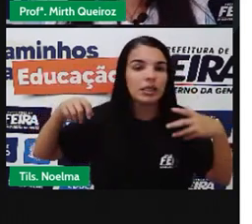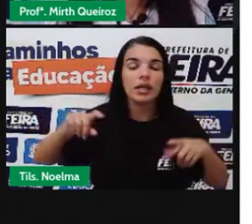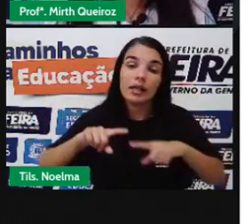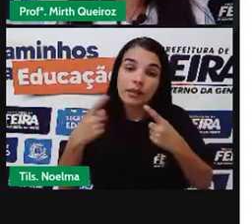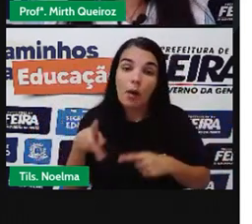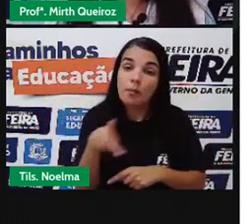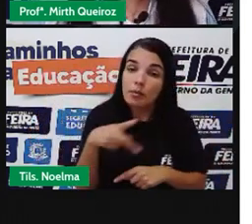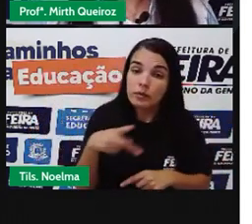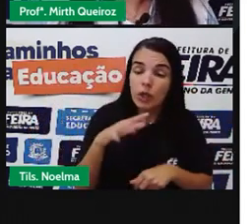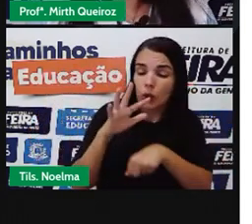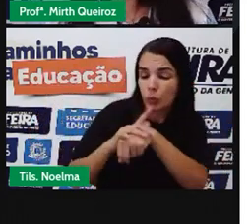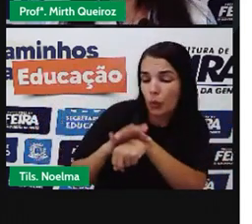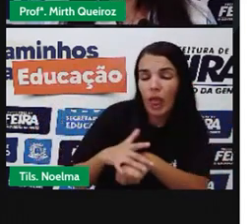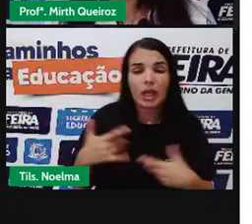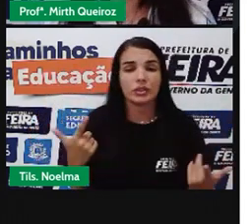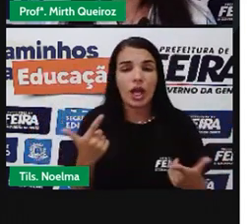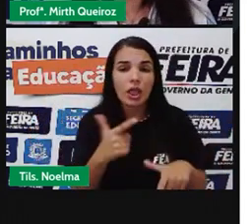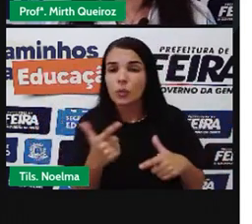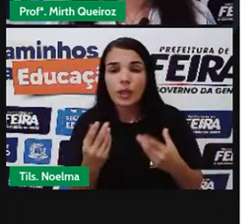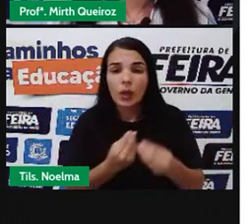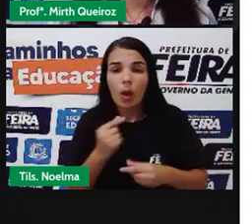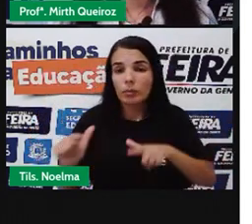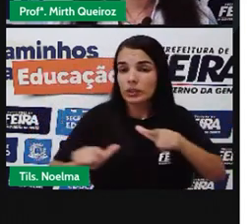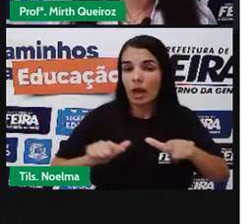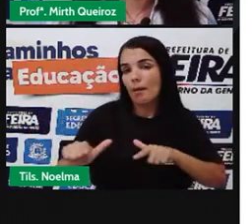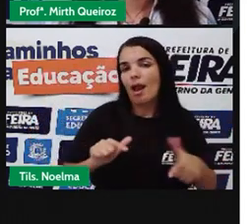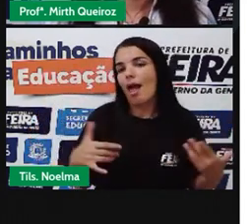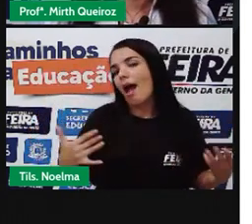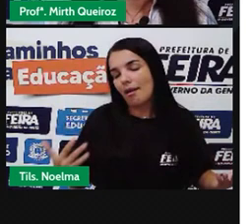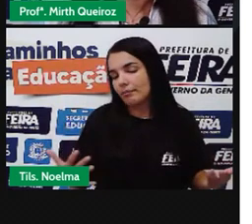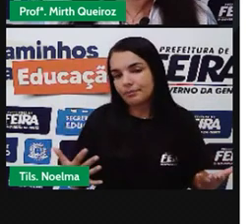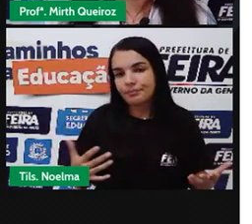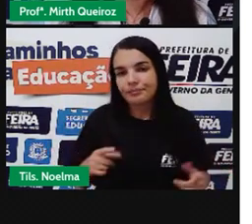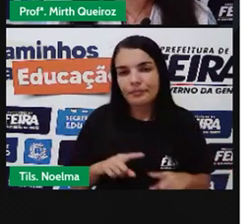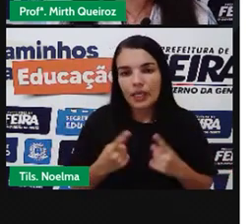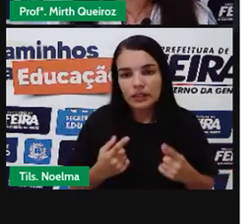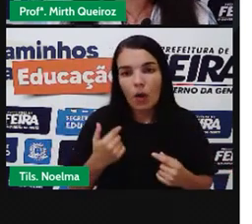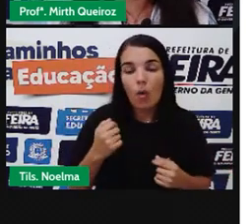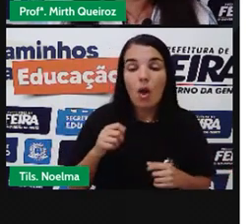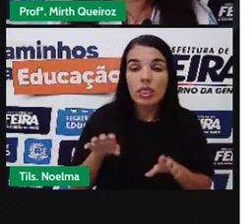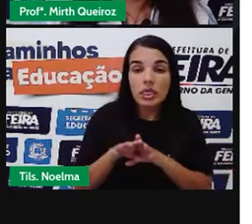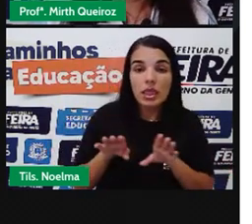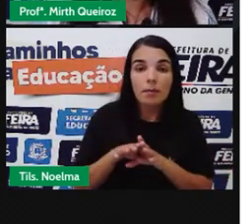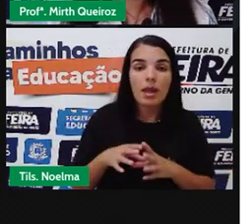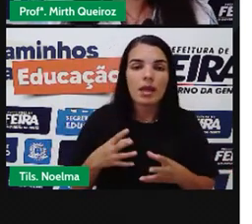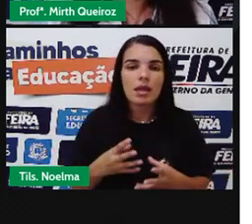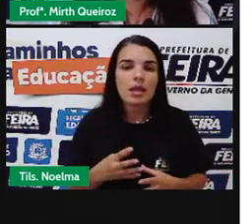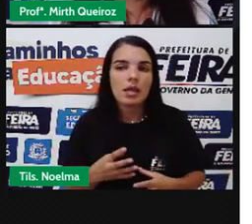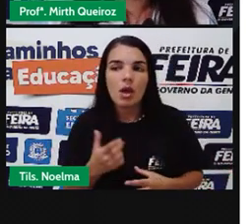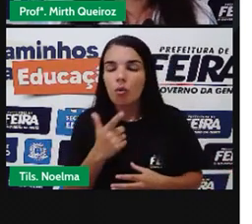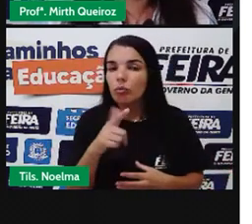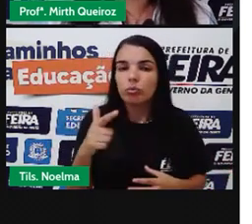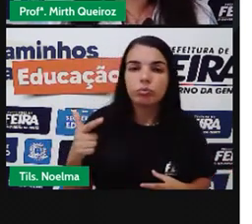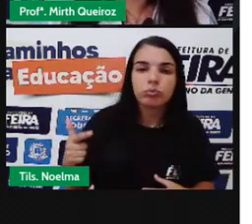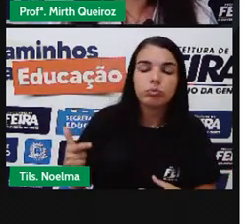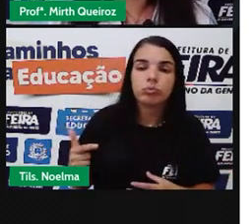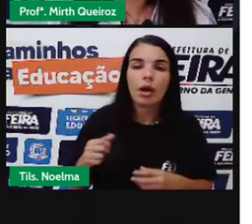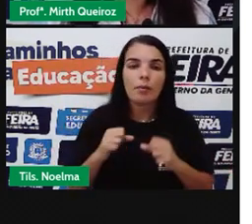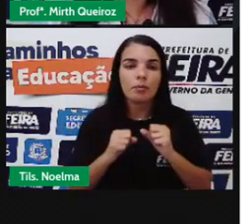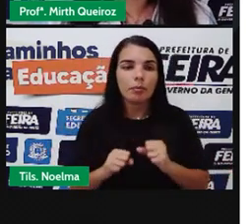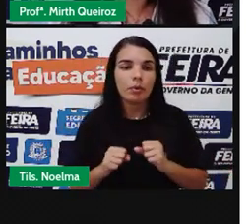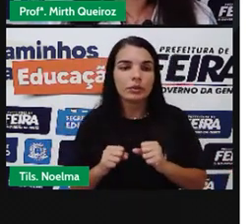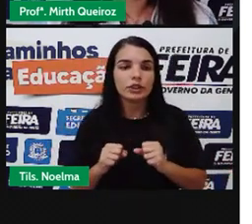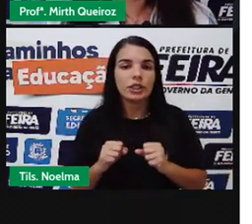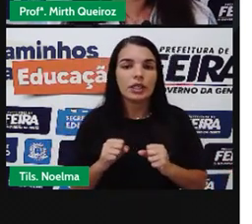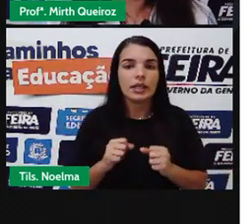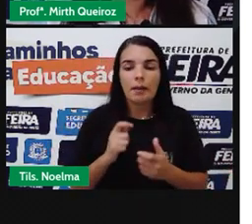Adoecem Não tem como Trabalhar Ou Muitas vezes Não quer Mexer